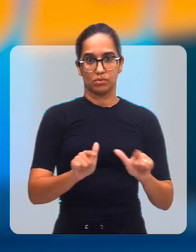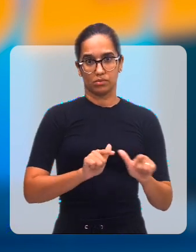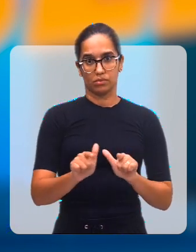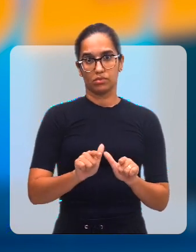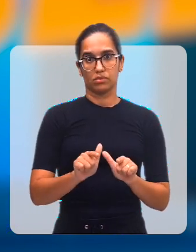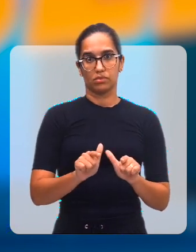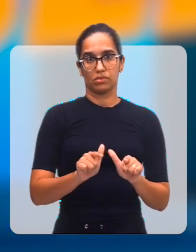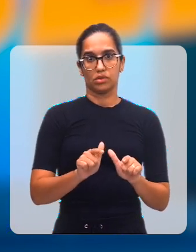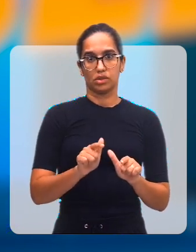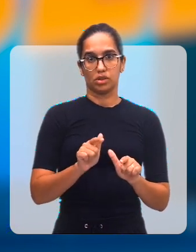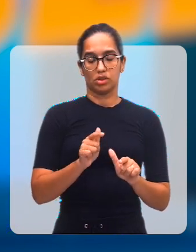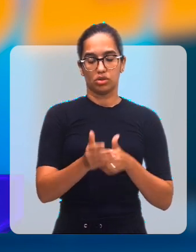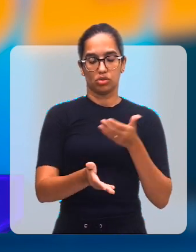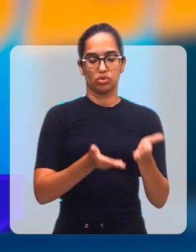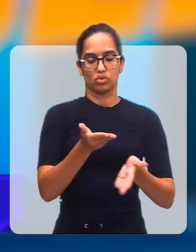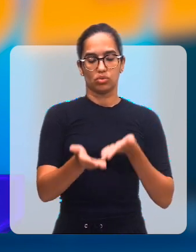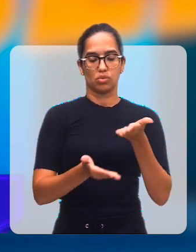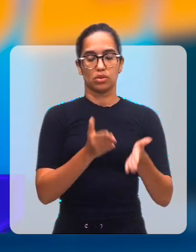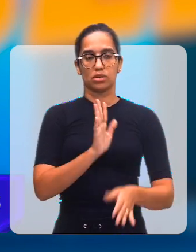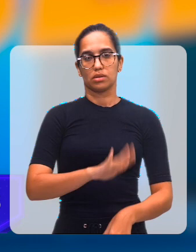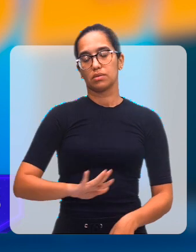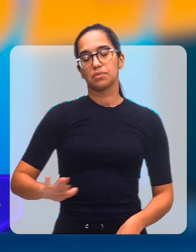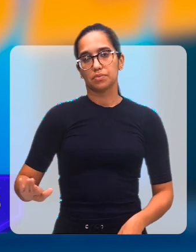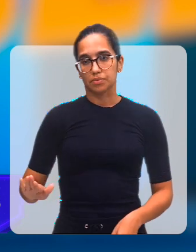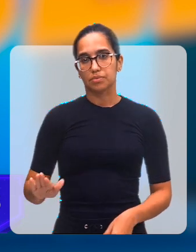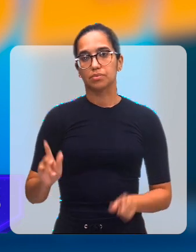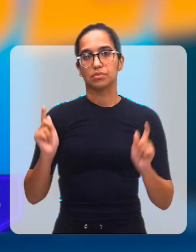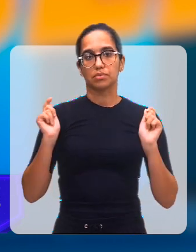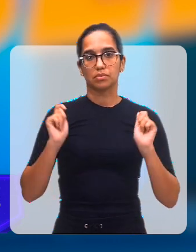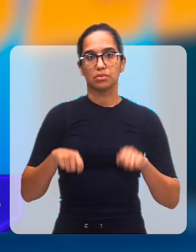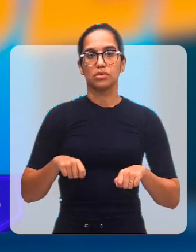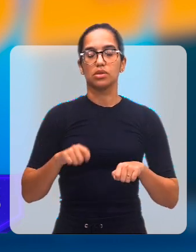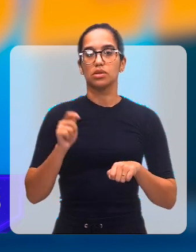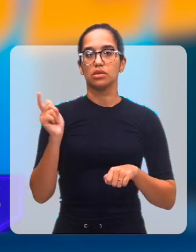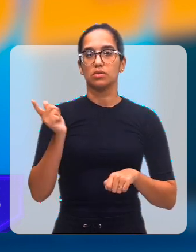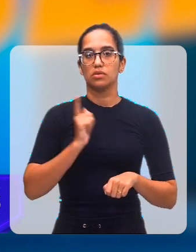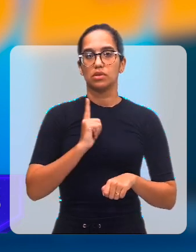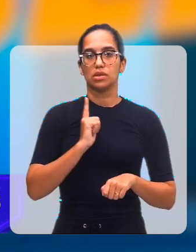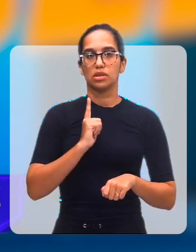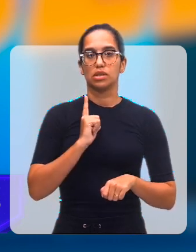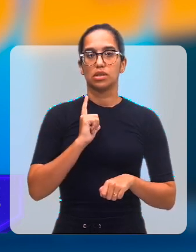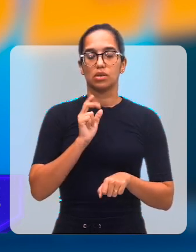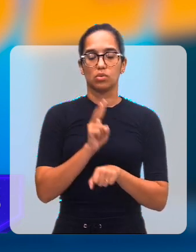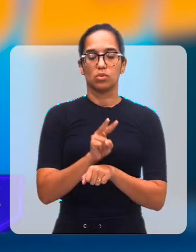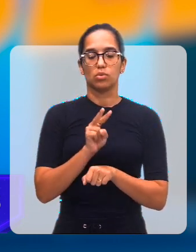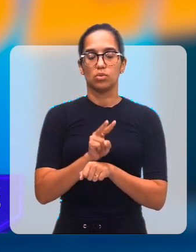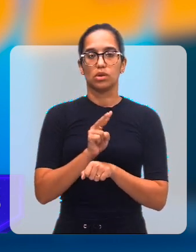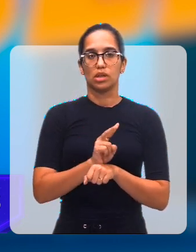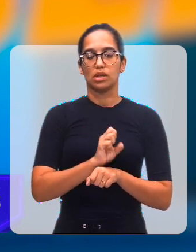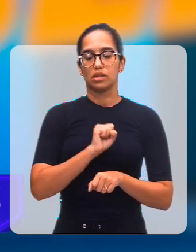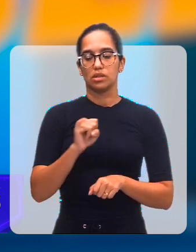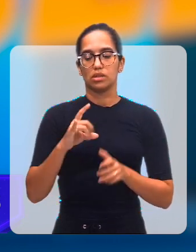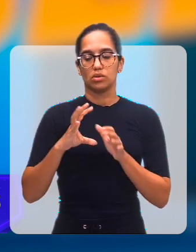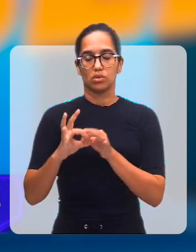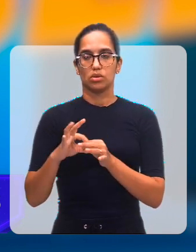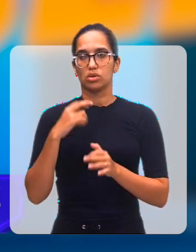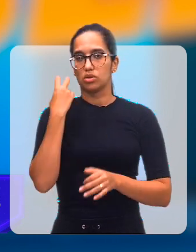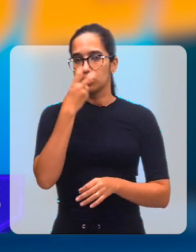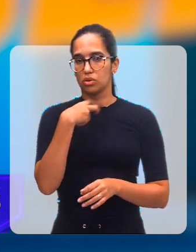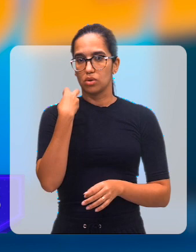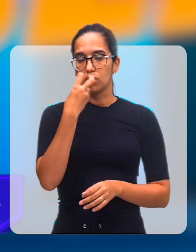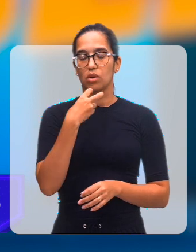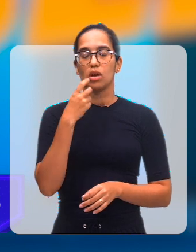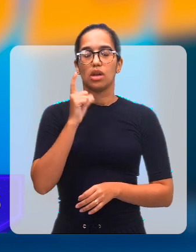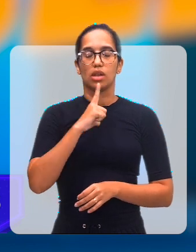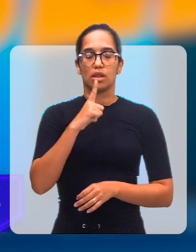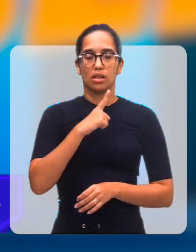também de terapêutico dessa criança, para que a família faça todo o acompanhamento, se for na